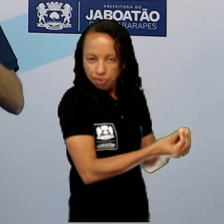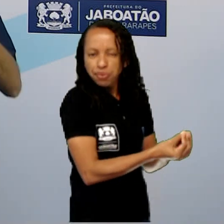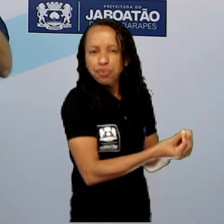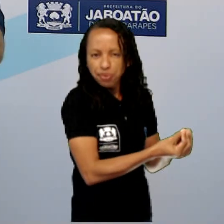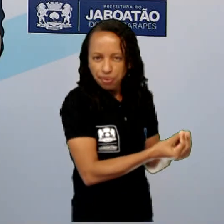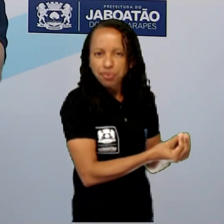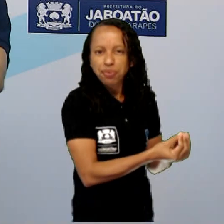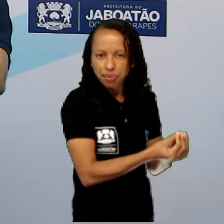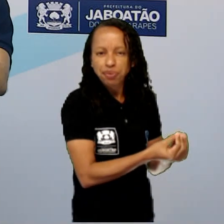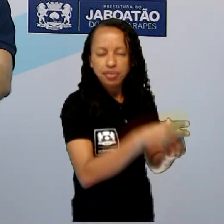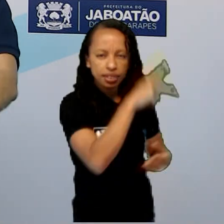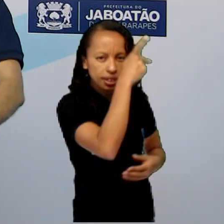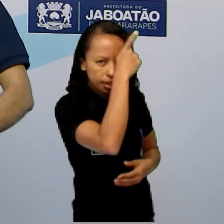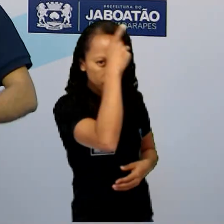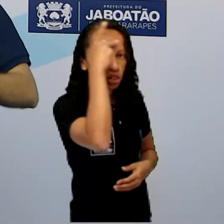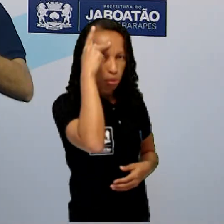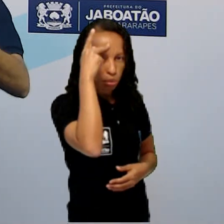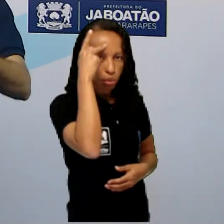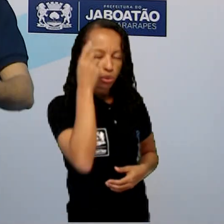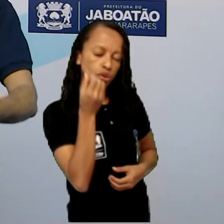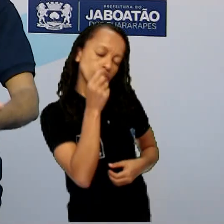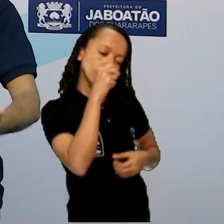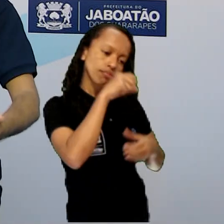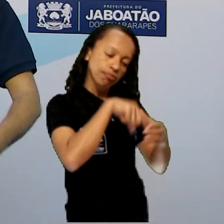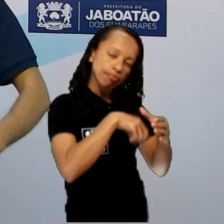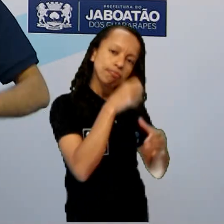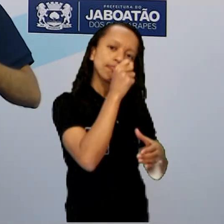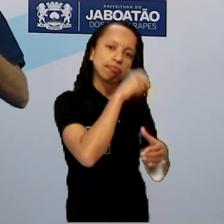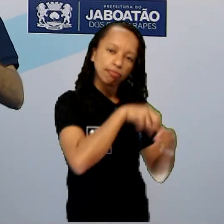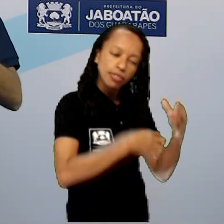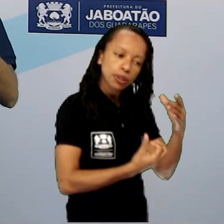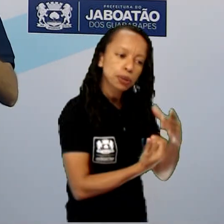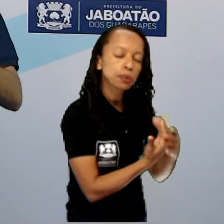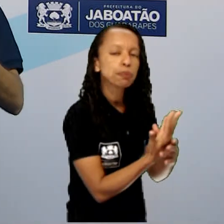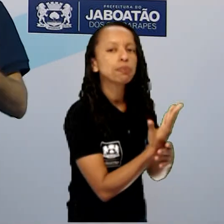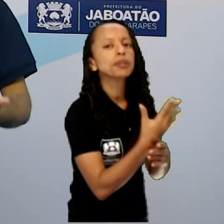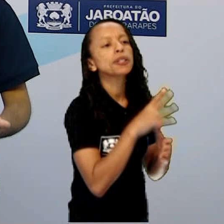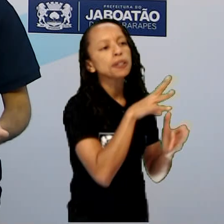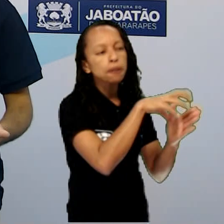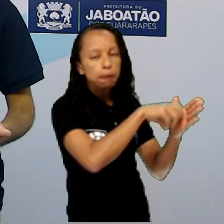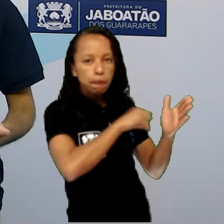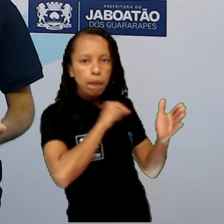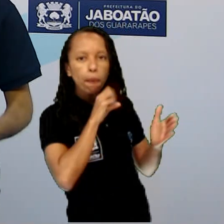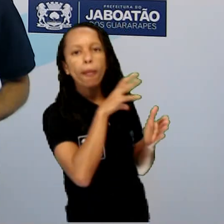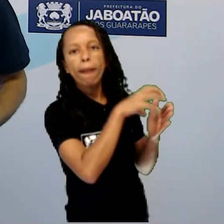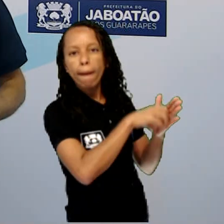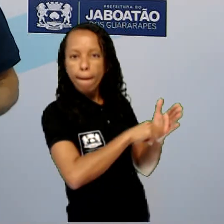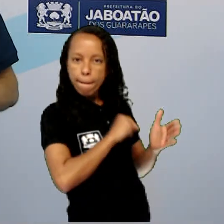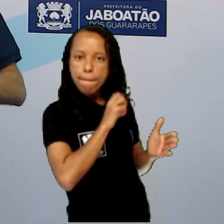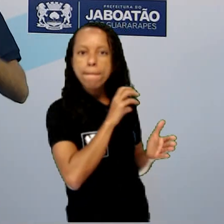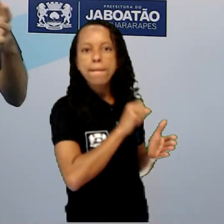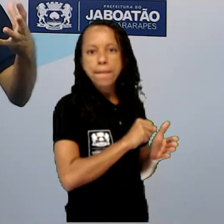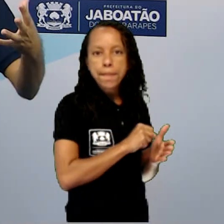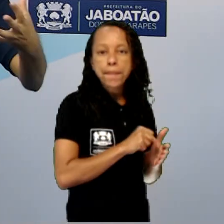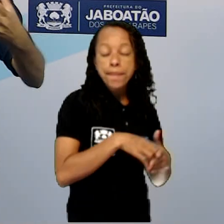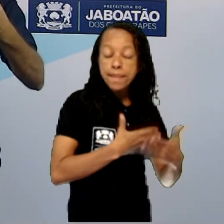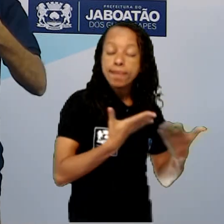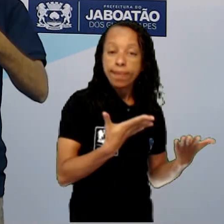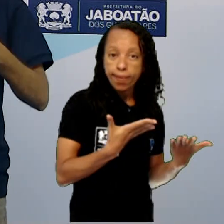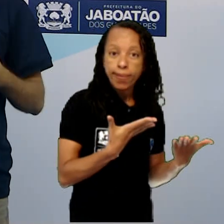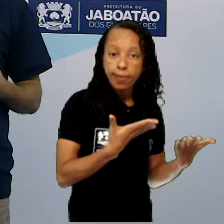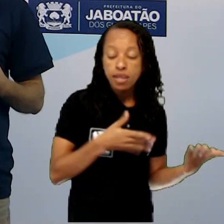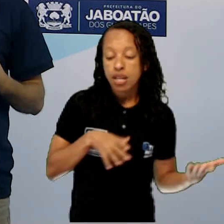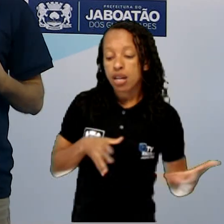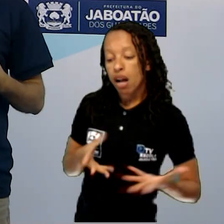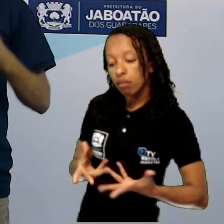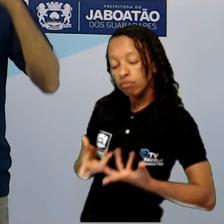assim, ele dá pra pessoa, pra pessoa plantar naquele local, plantar e colher naquele local. E aí as pessoas que pegaram essas